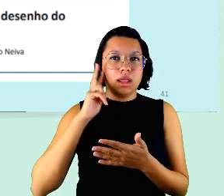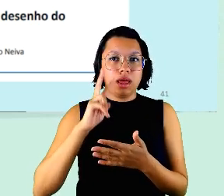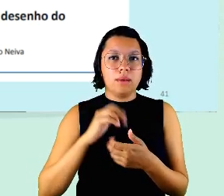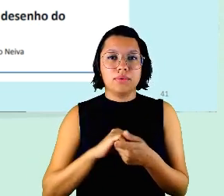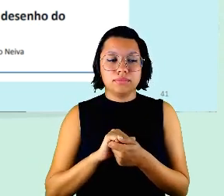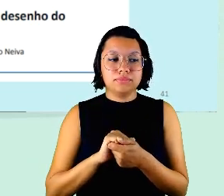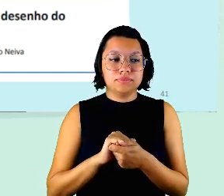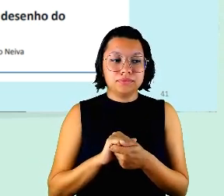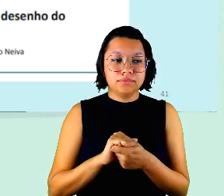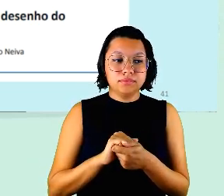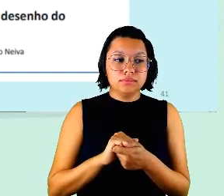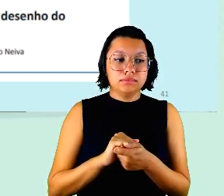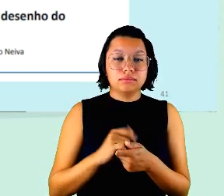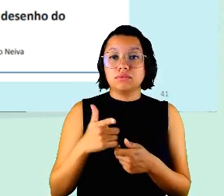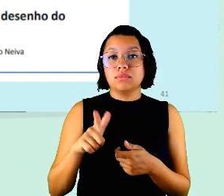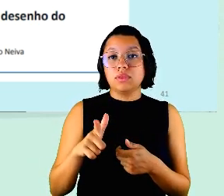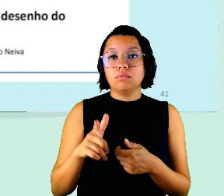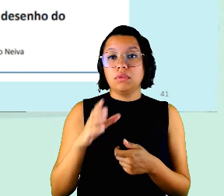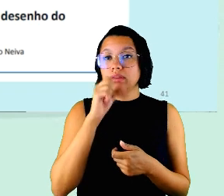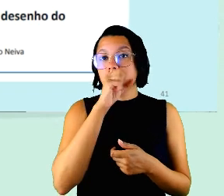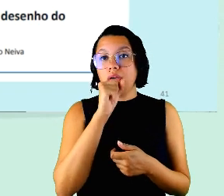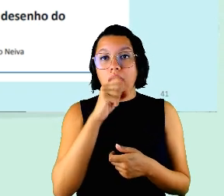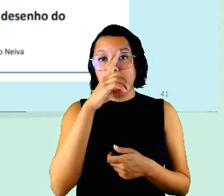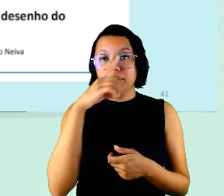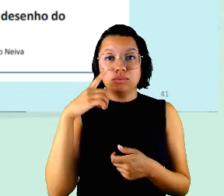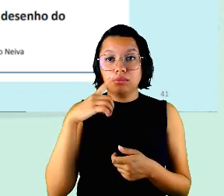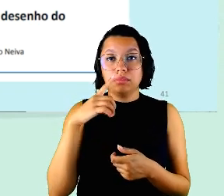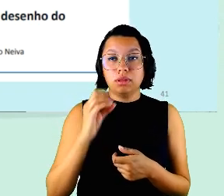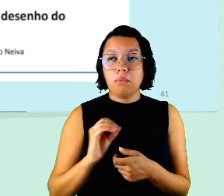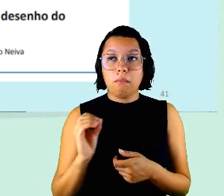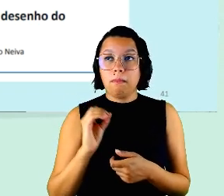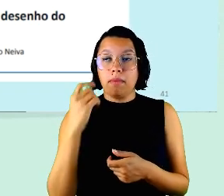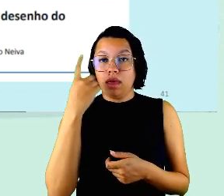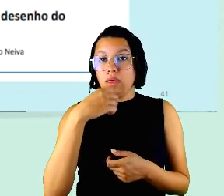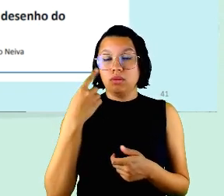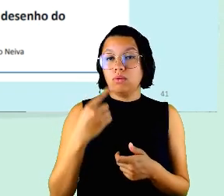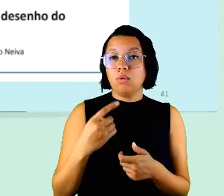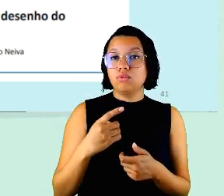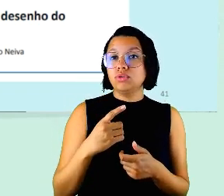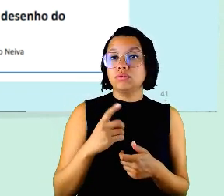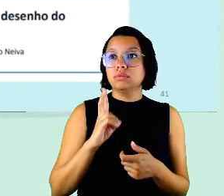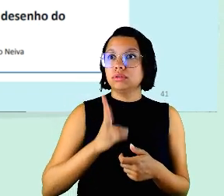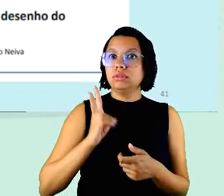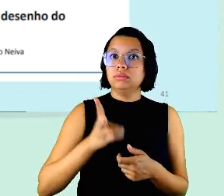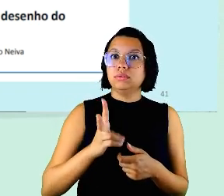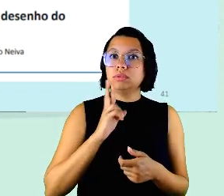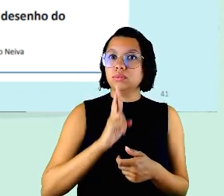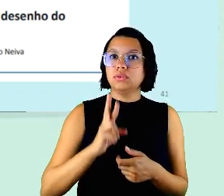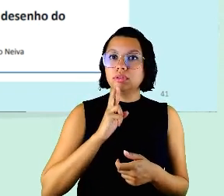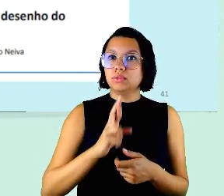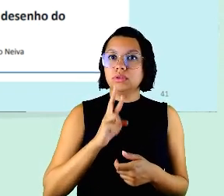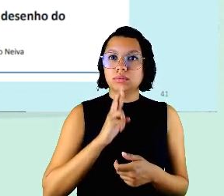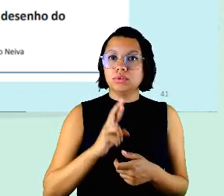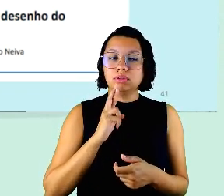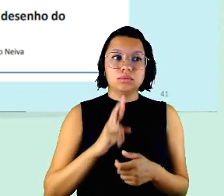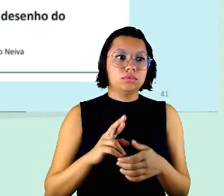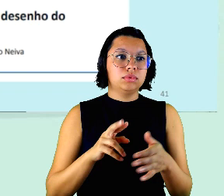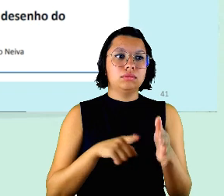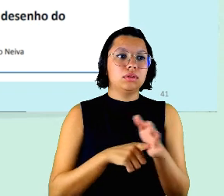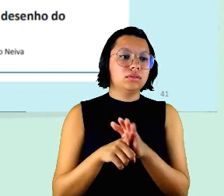de não não terem nem sábado nem domingo nem meia noite de passarem o tempo todo respondendo questões ali